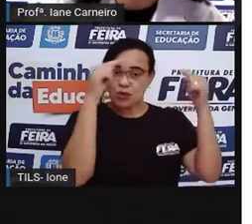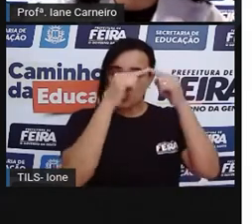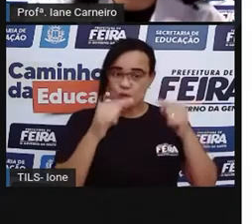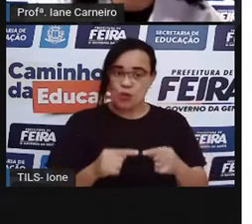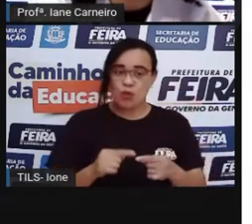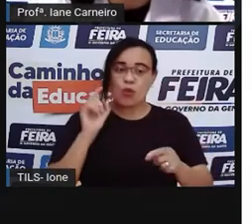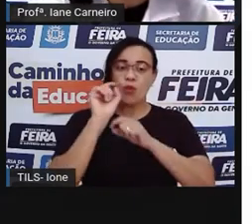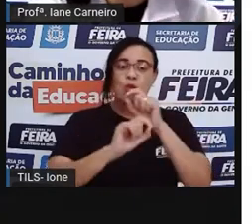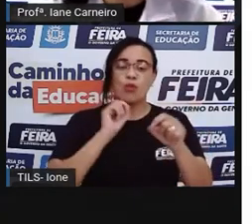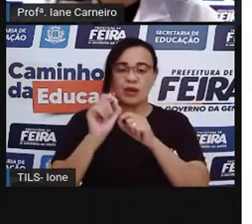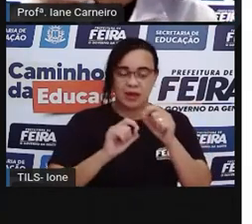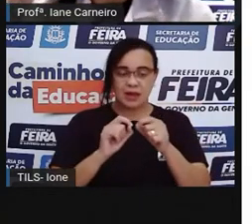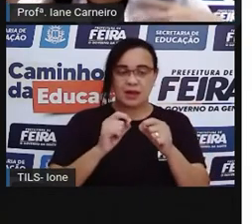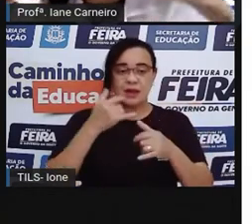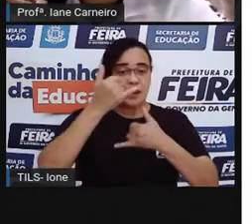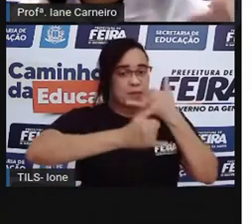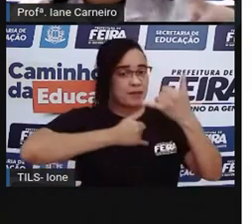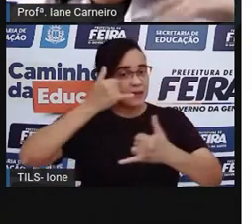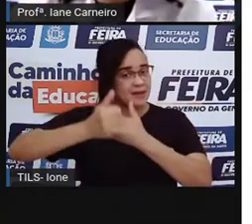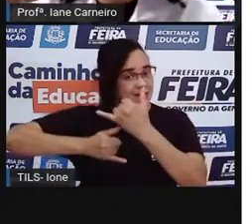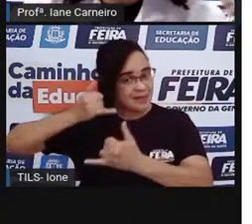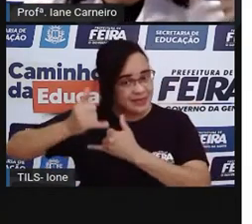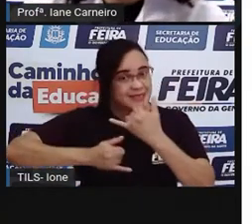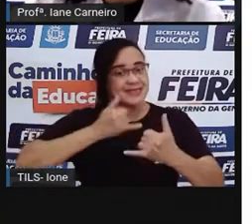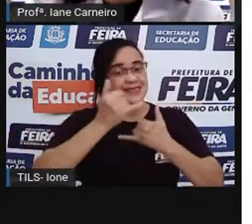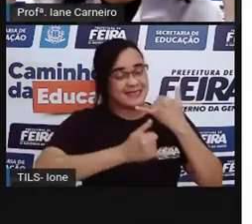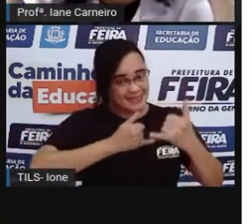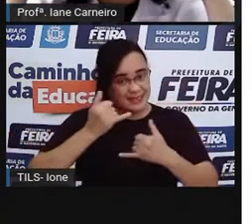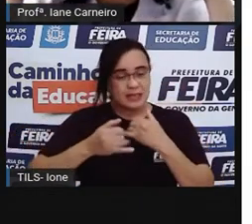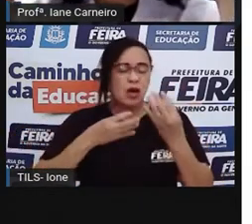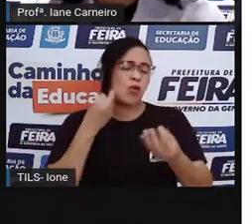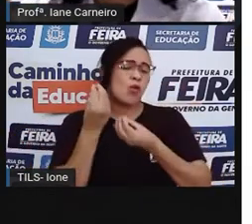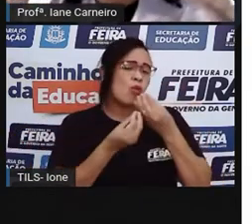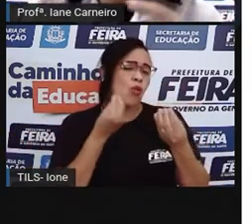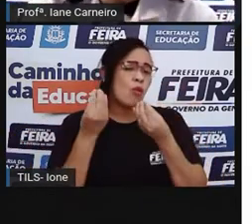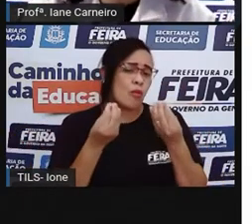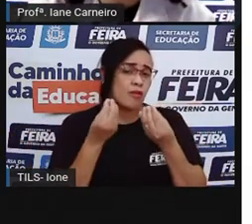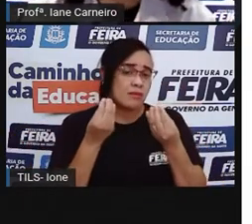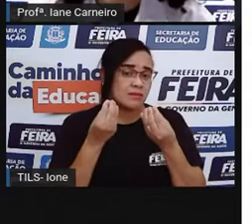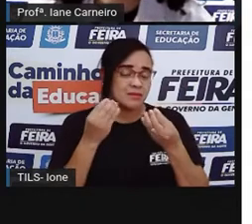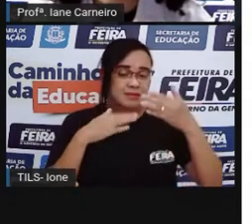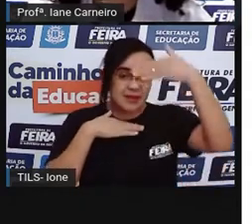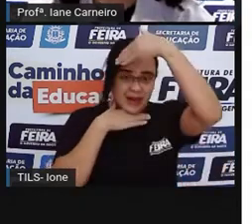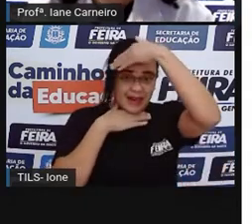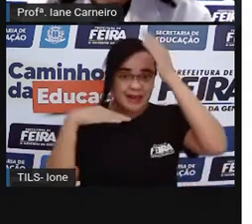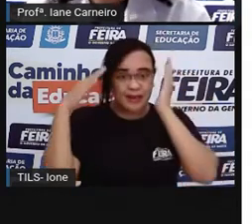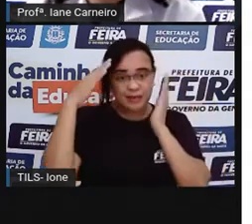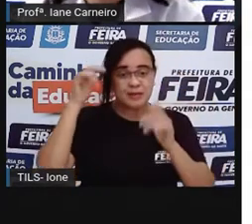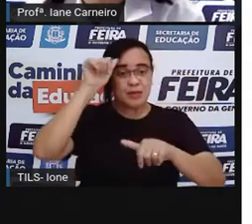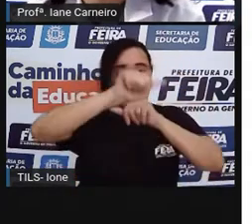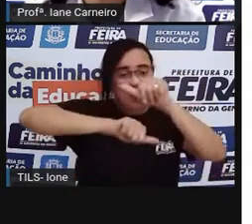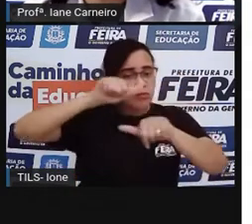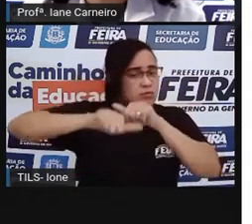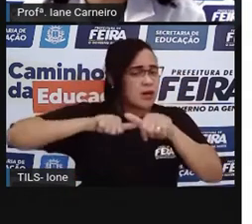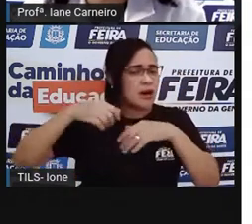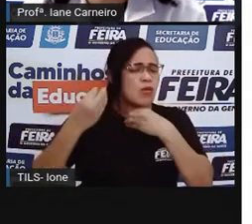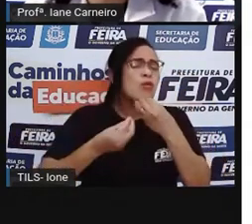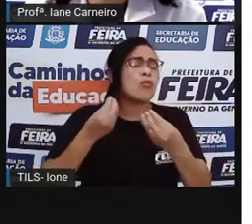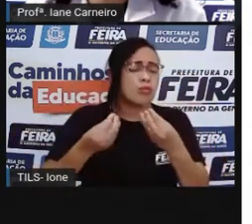lembram que no livro, Cecília vai descobrindo como desquadradizar a cabeça dela? Pois é.